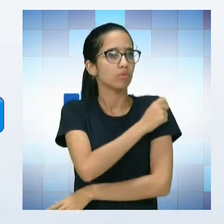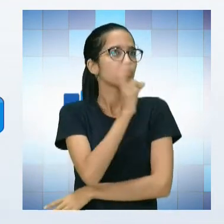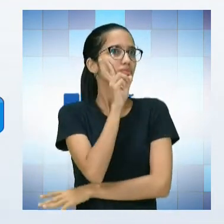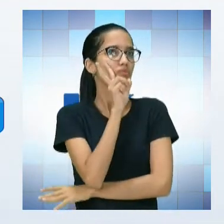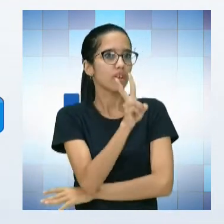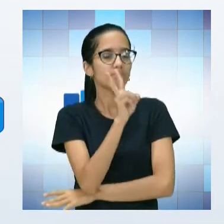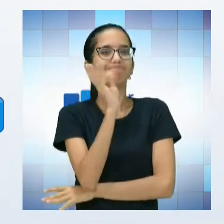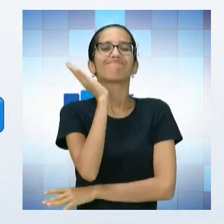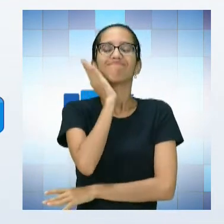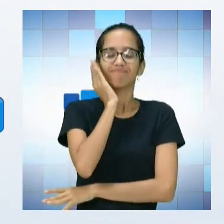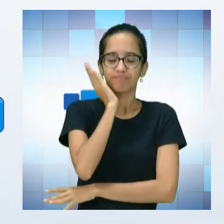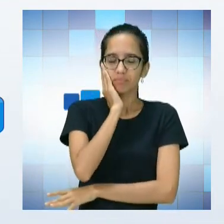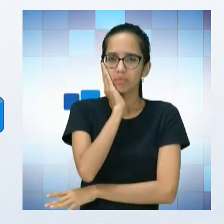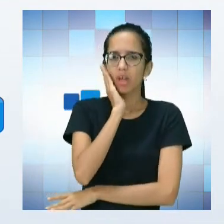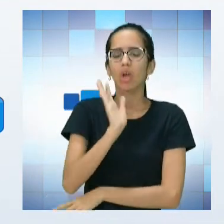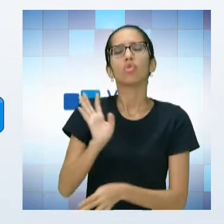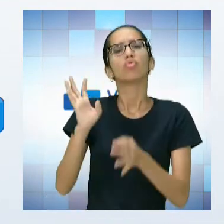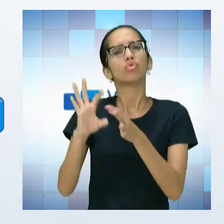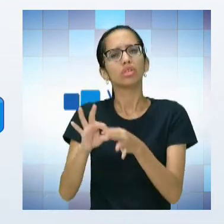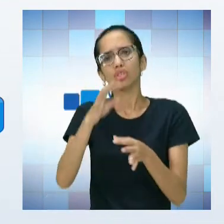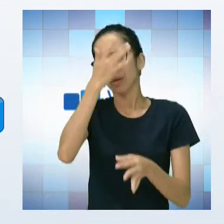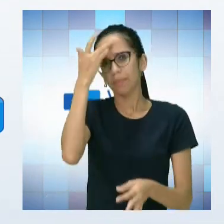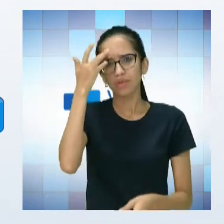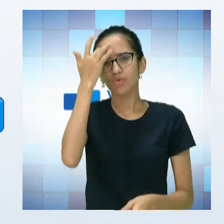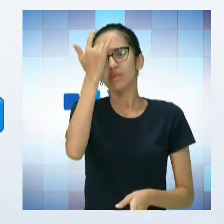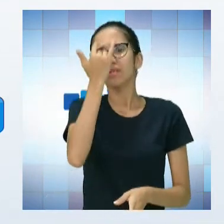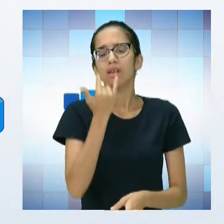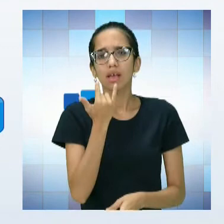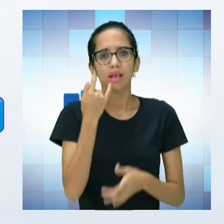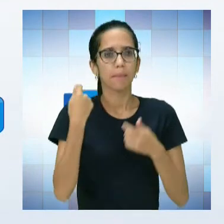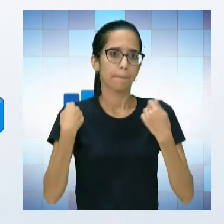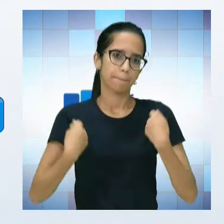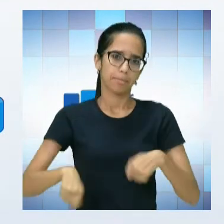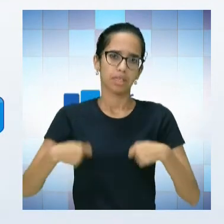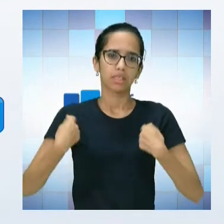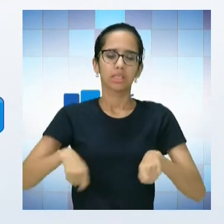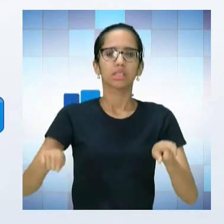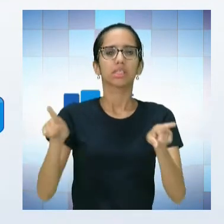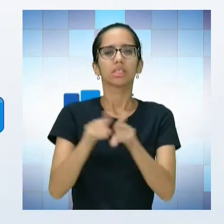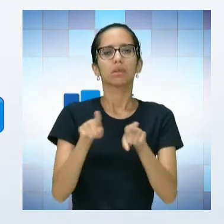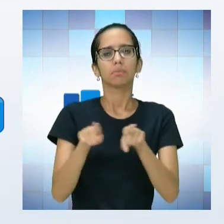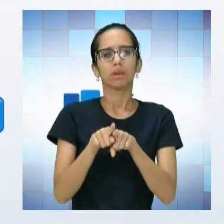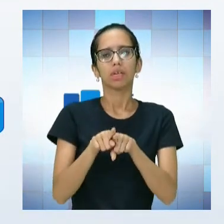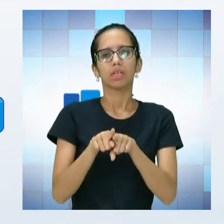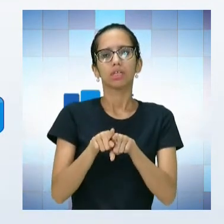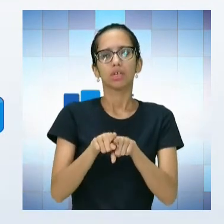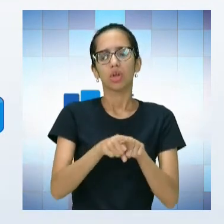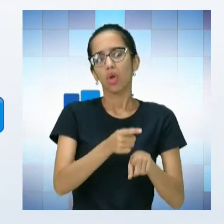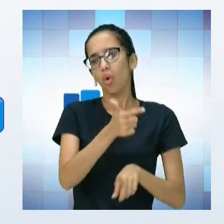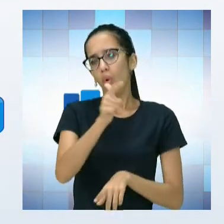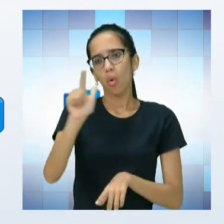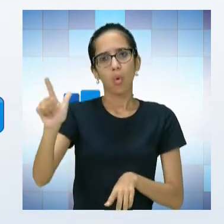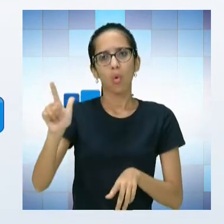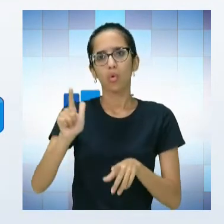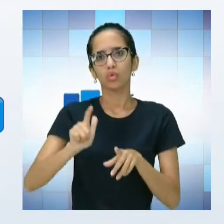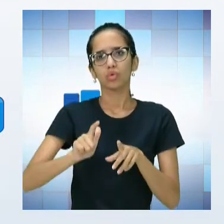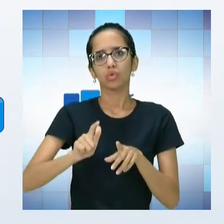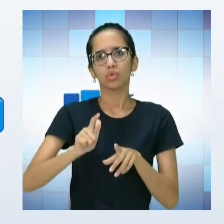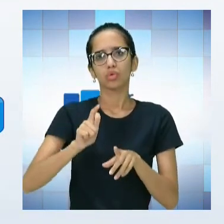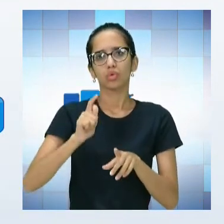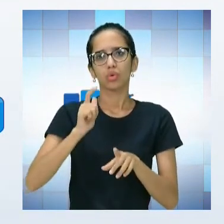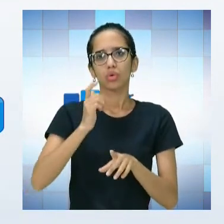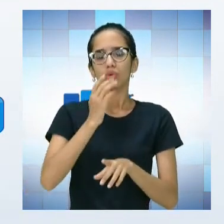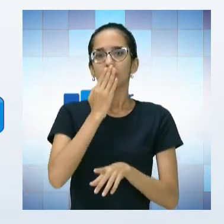visual, ele precisa fazer também, ele precisa dispor desse outro veículo de comunicação,